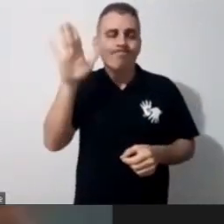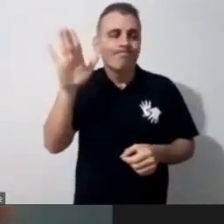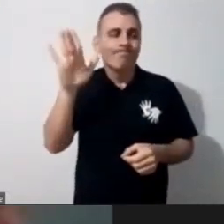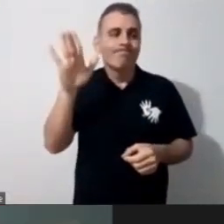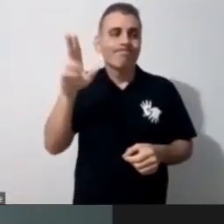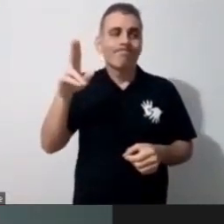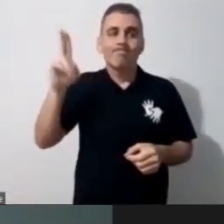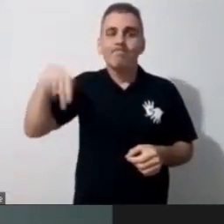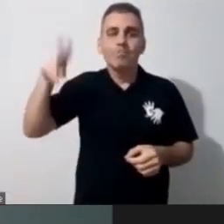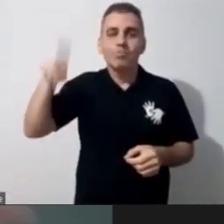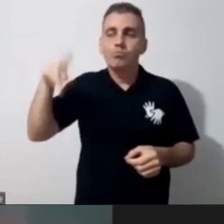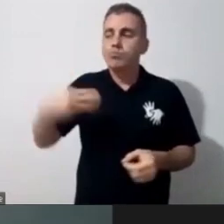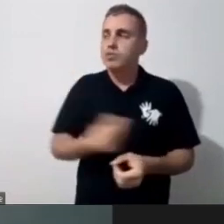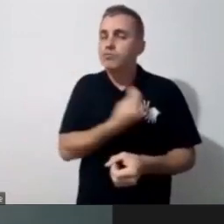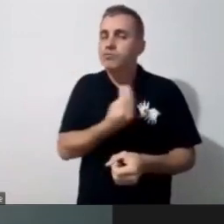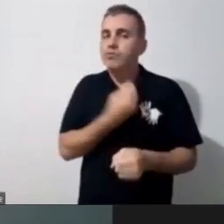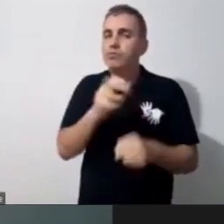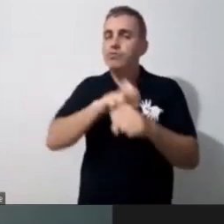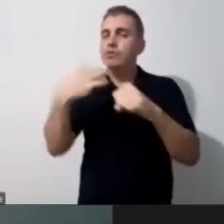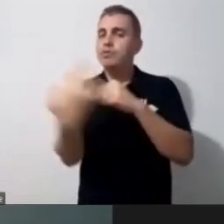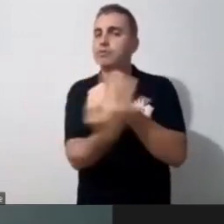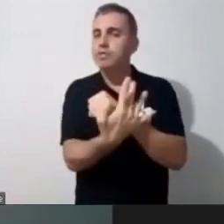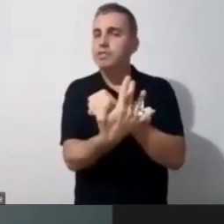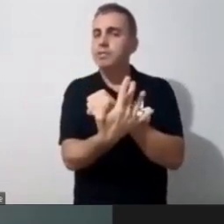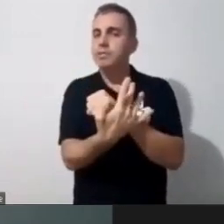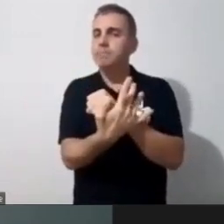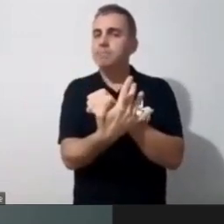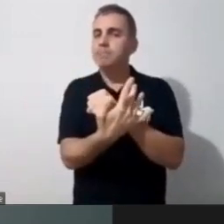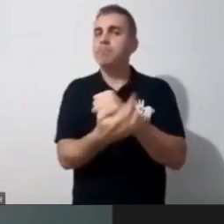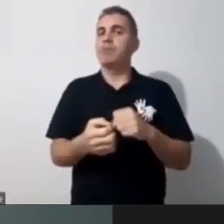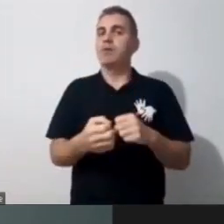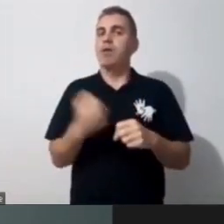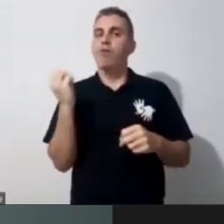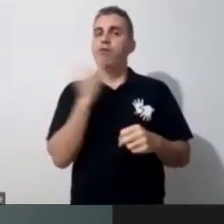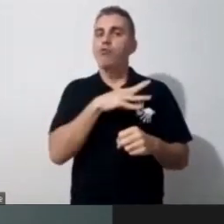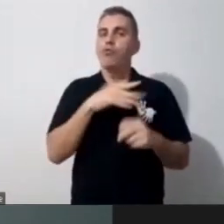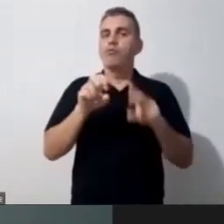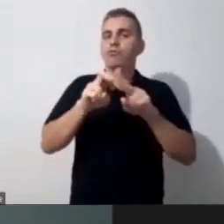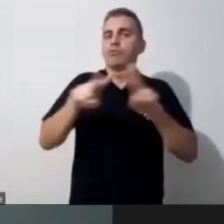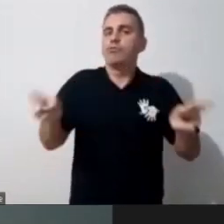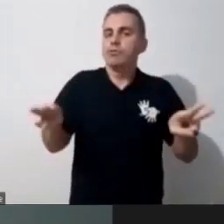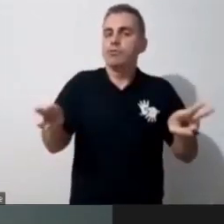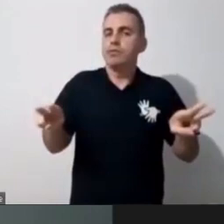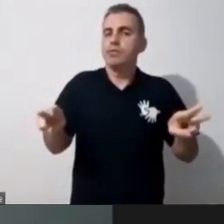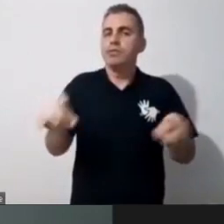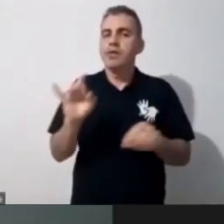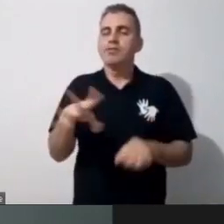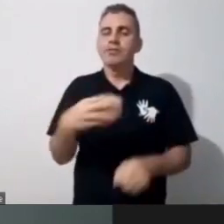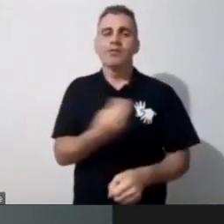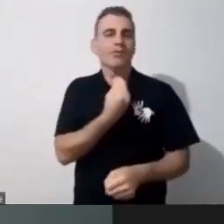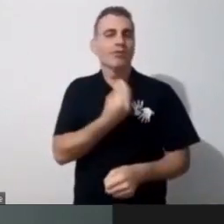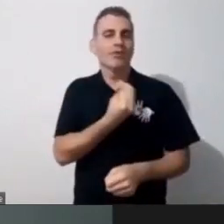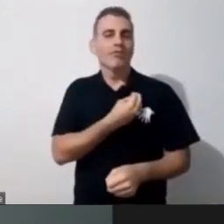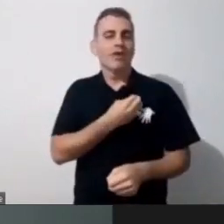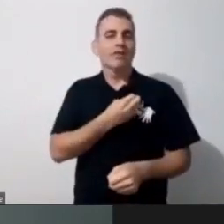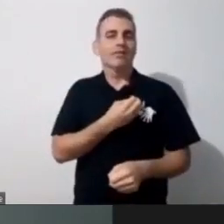então a gente viveu, vivendo, mas o pós-pandemia vai ser só para a vivência da parte, vai ser o dia a